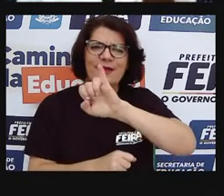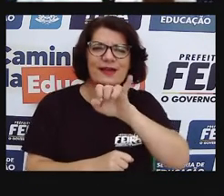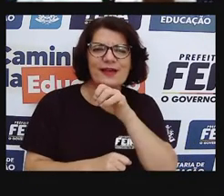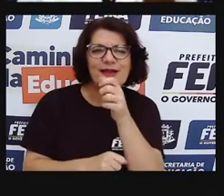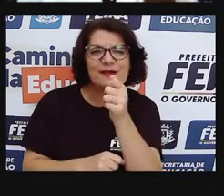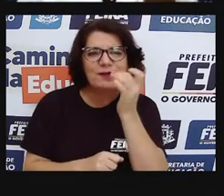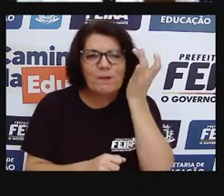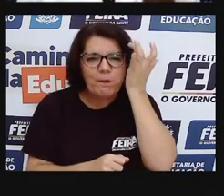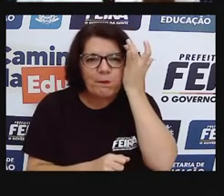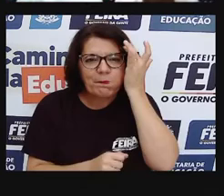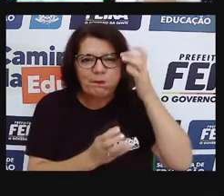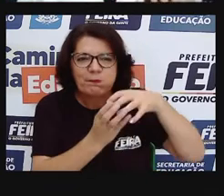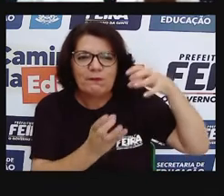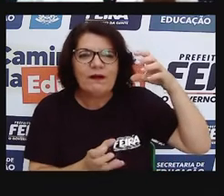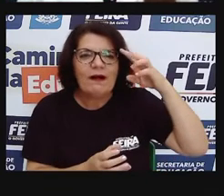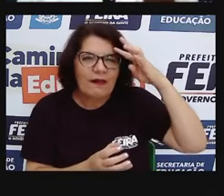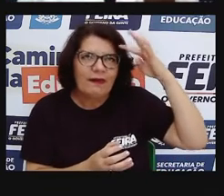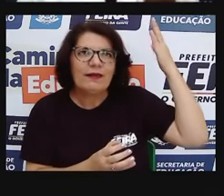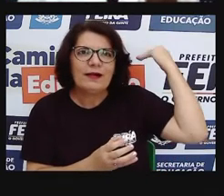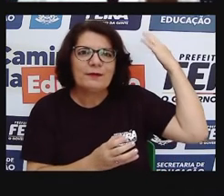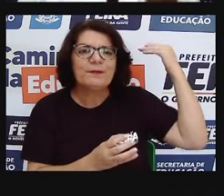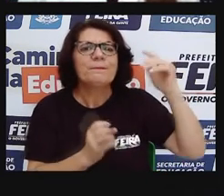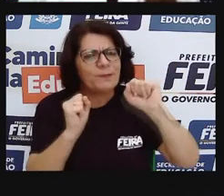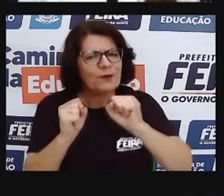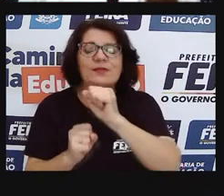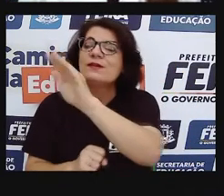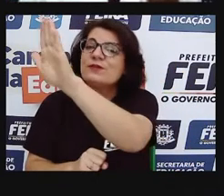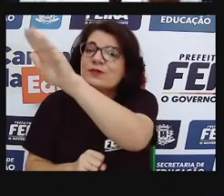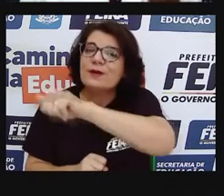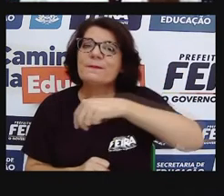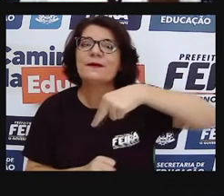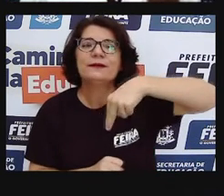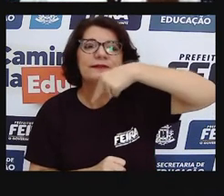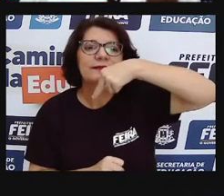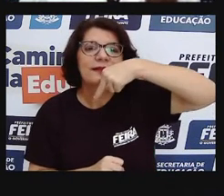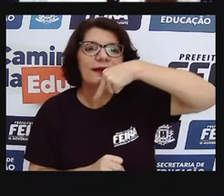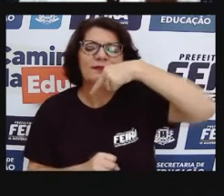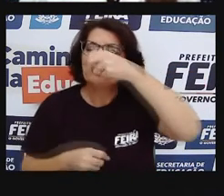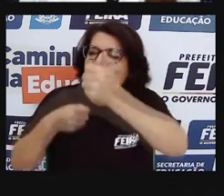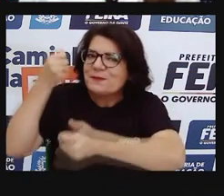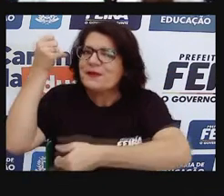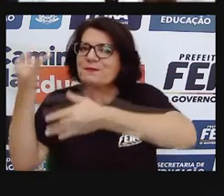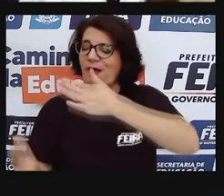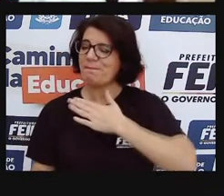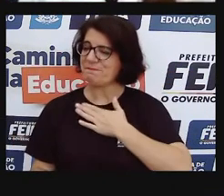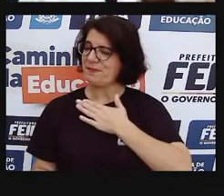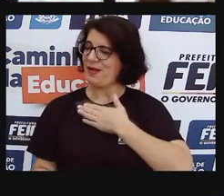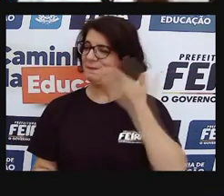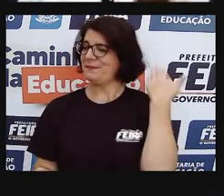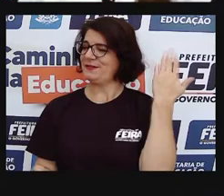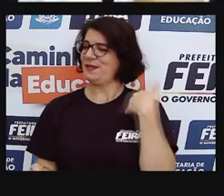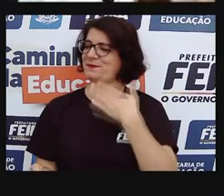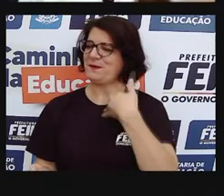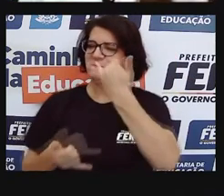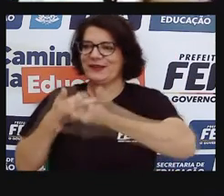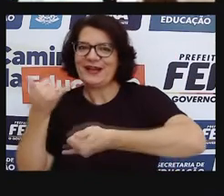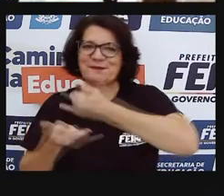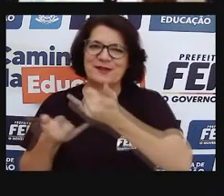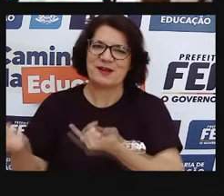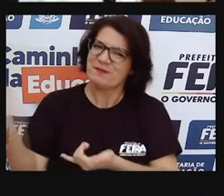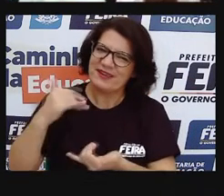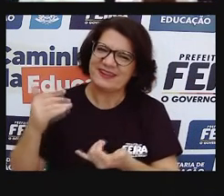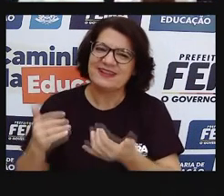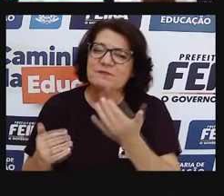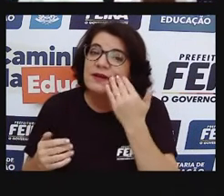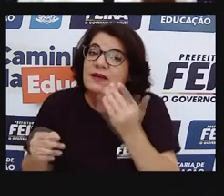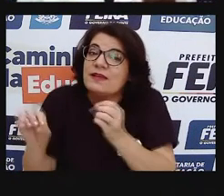convido vocês a contarem essa história. Mostre, às vezes a gente fica chamando a criança, bora brincar, bora brincar, mas a gente